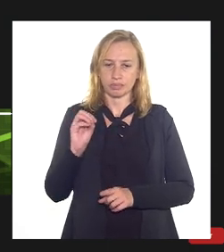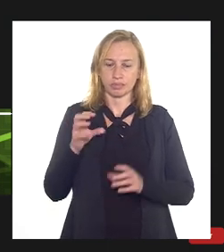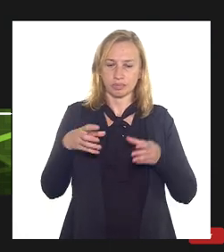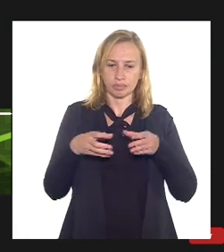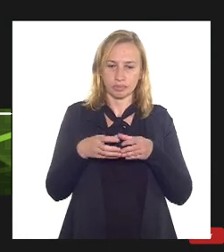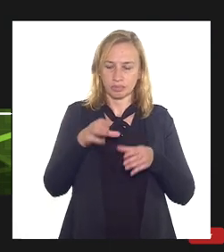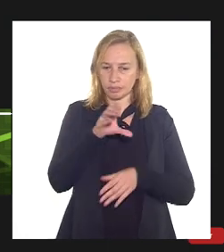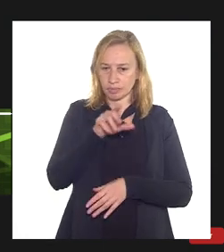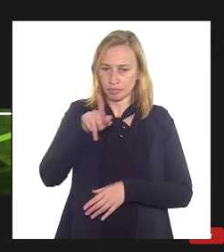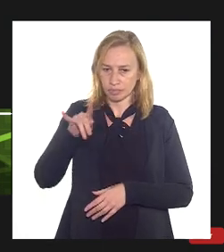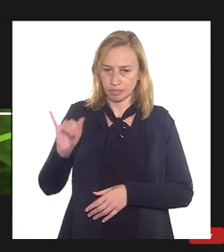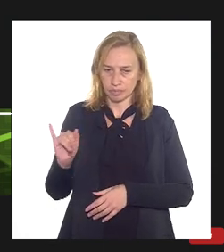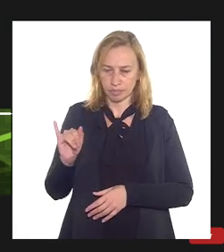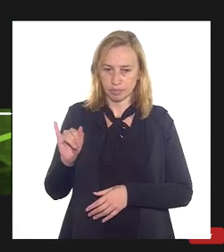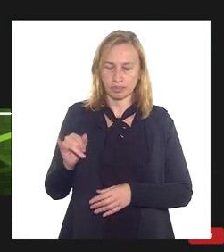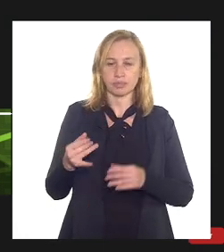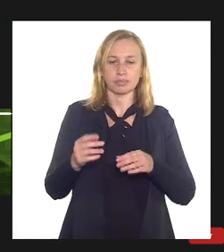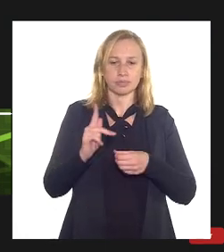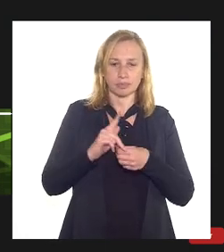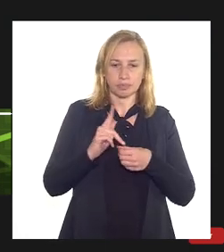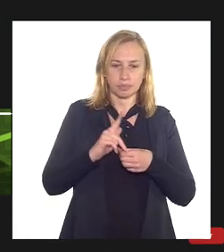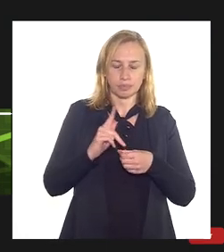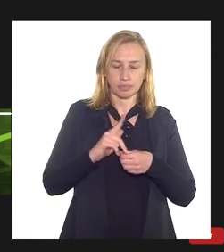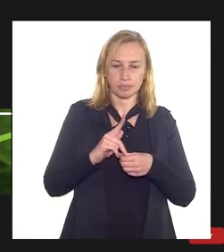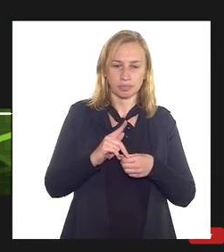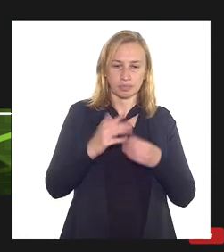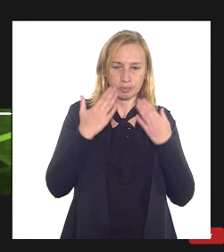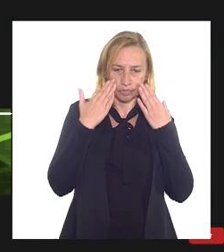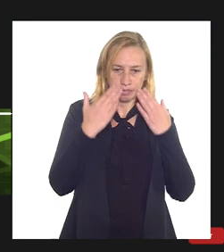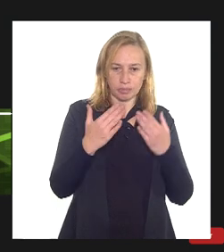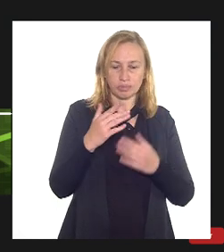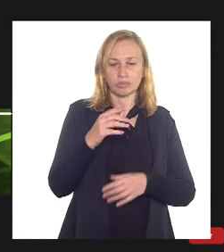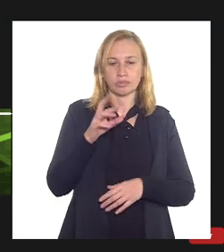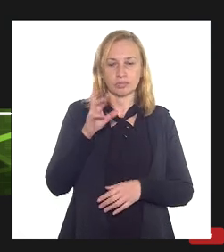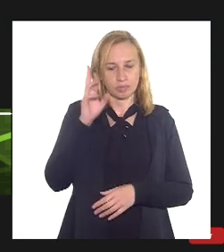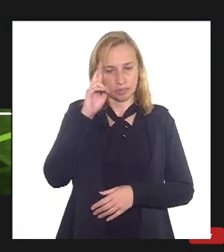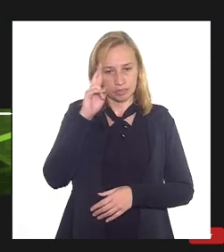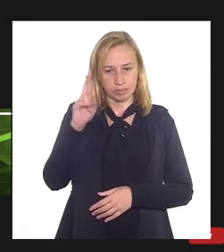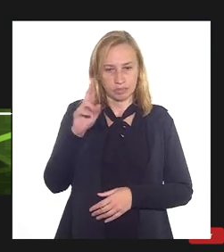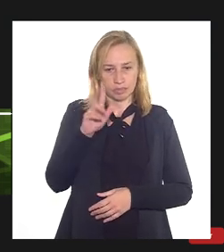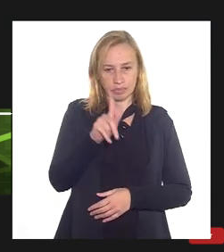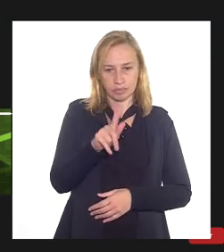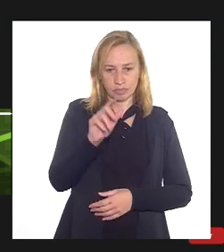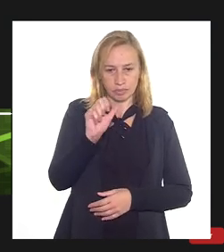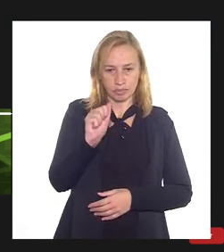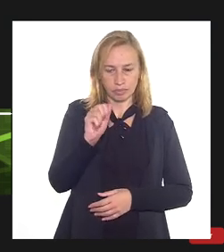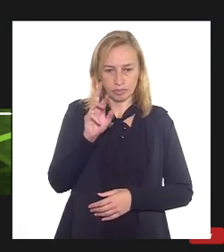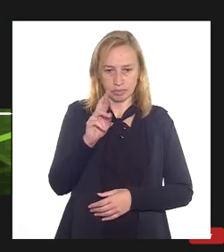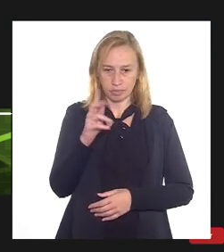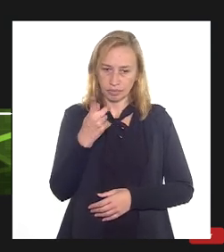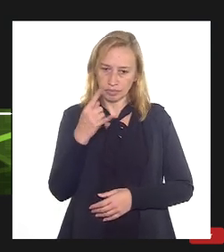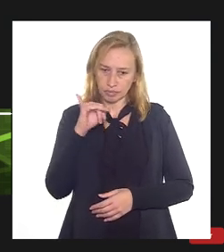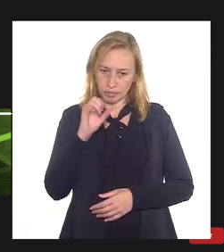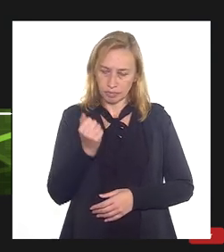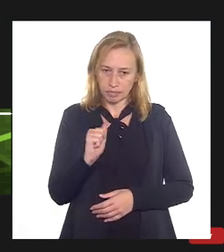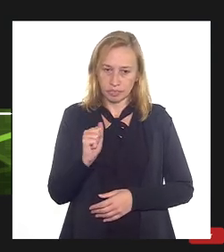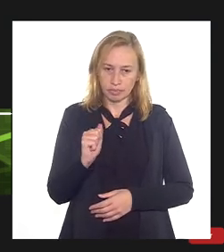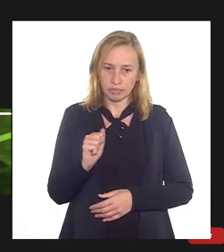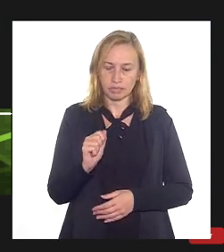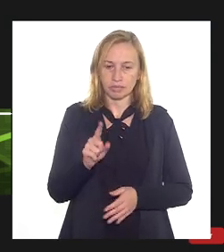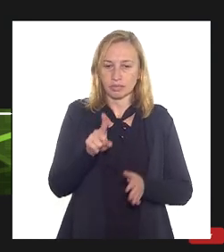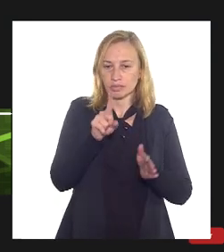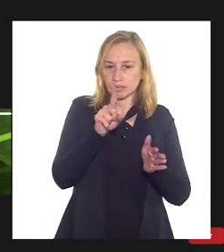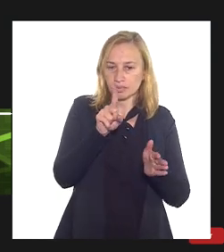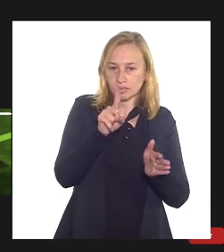através da apresentação realizada pelo senhor Gadelha, que se encontra presente, prestou esclarecimento sobre a baixa